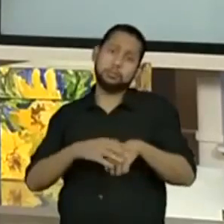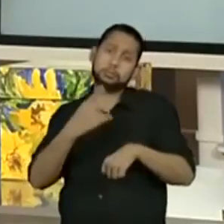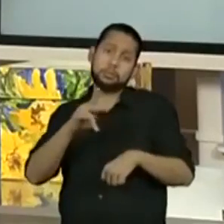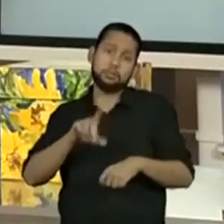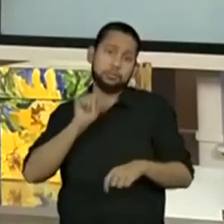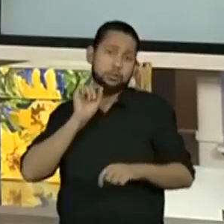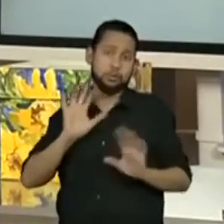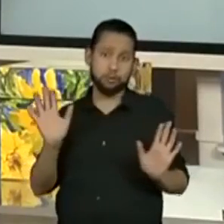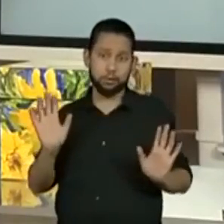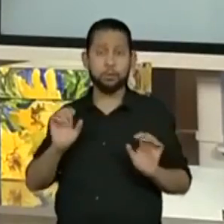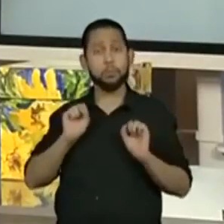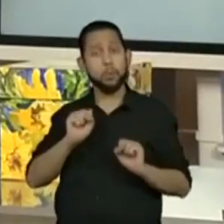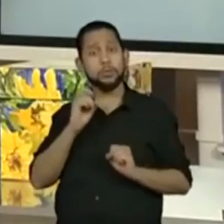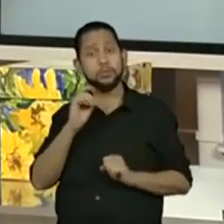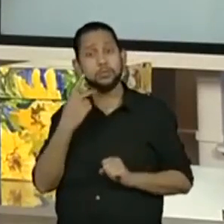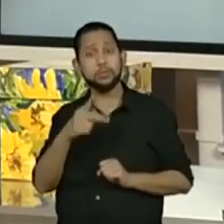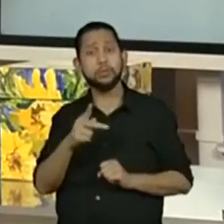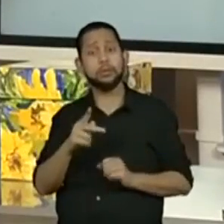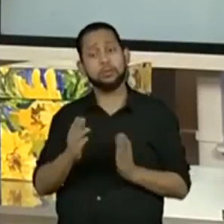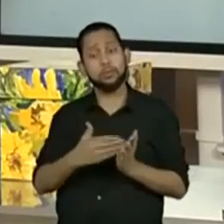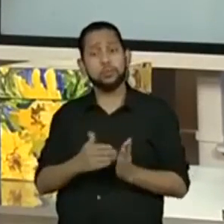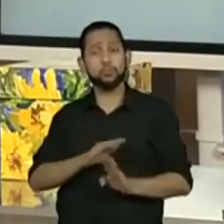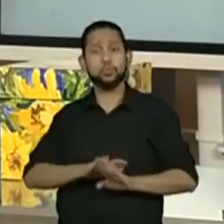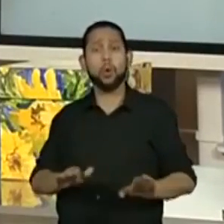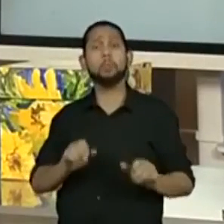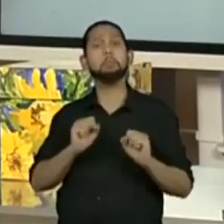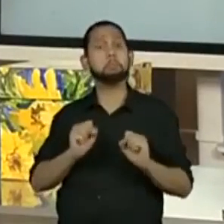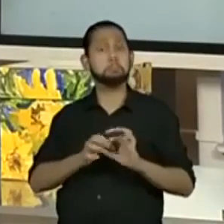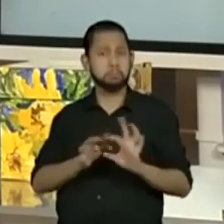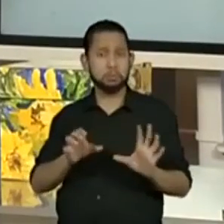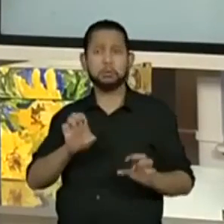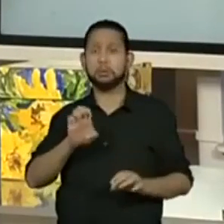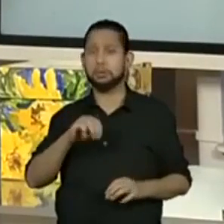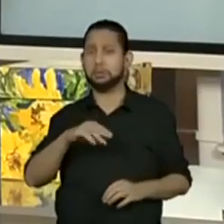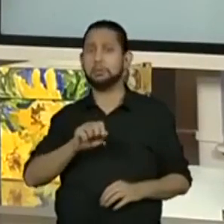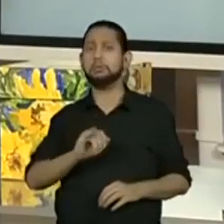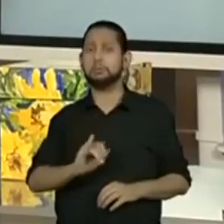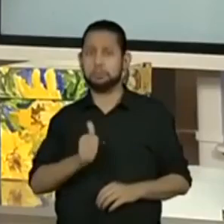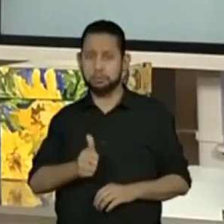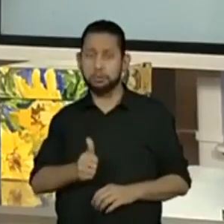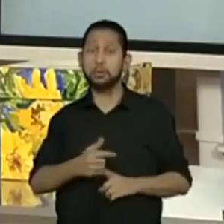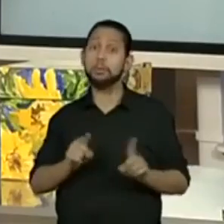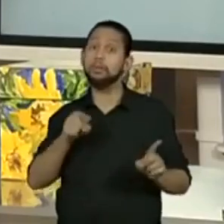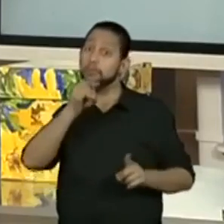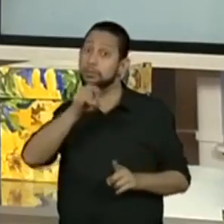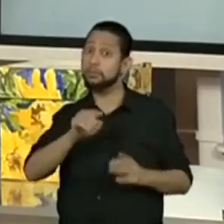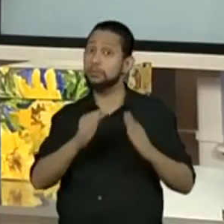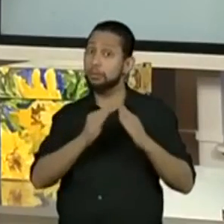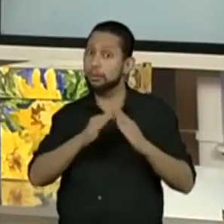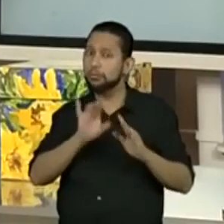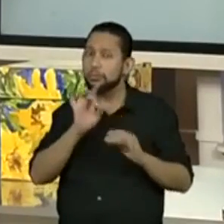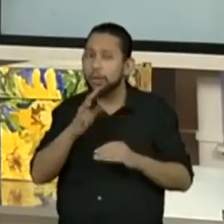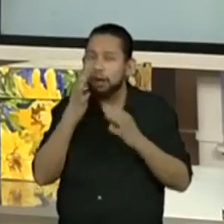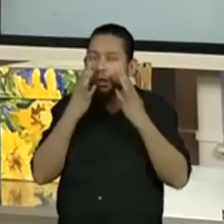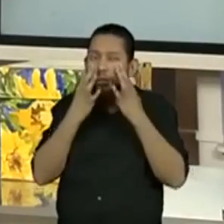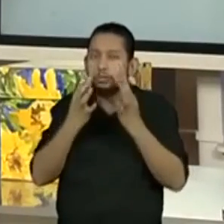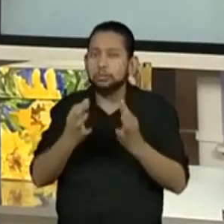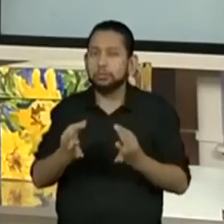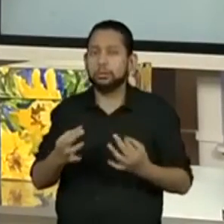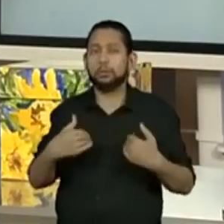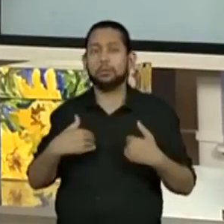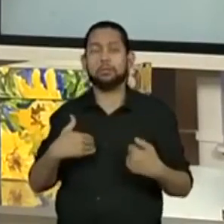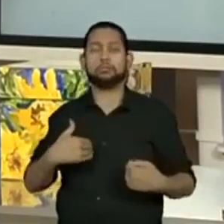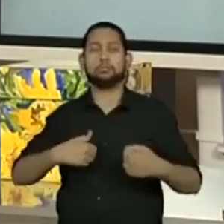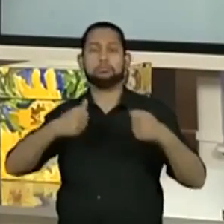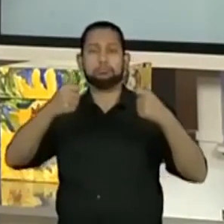Você pode só utilizar o EMAI também. Mas é legal que o nosso aluno do quarto ano, você aí de casa, observe, né, tudo que a professora